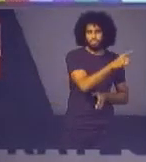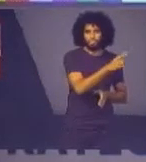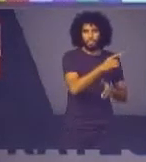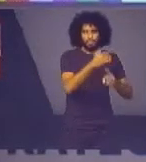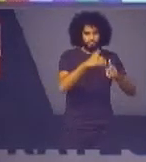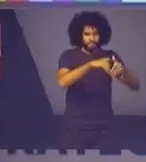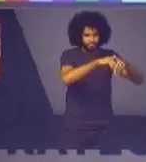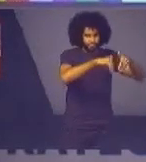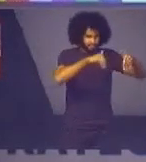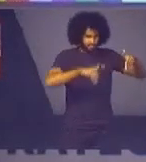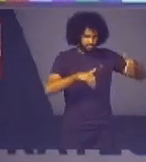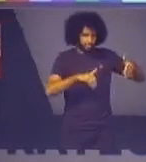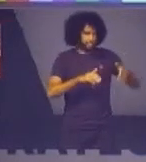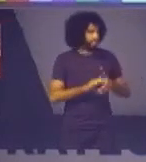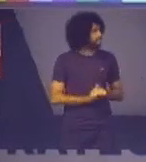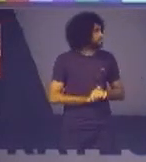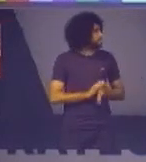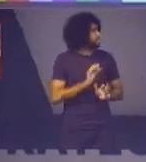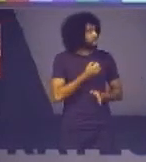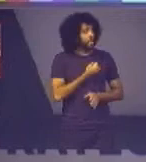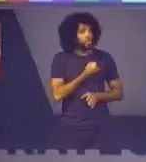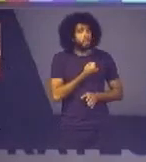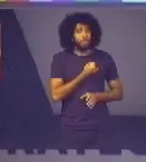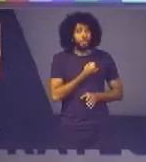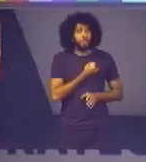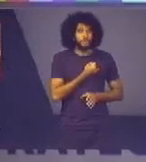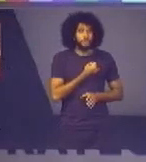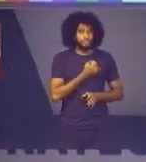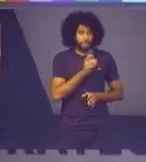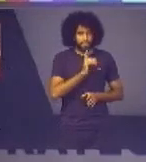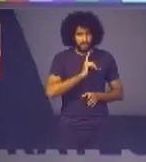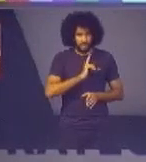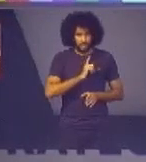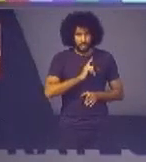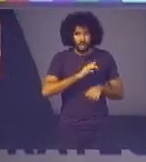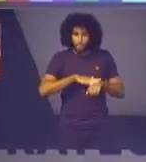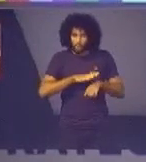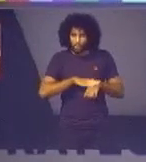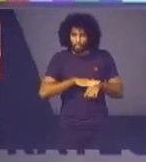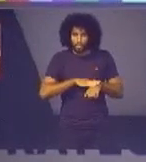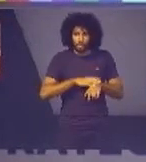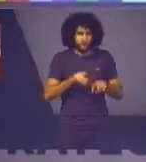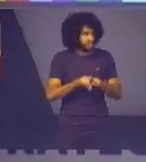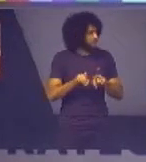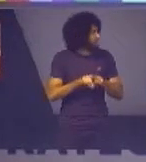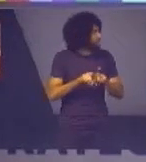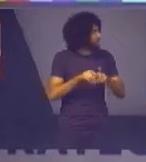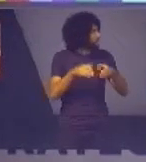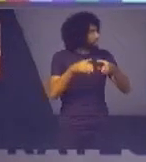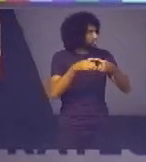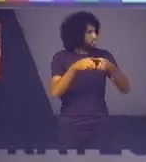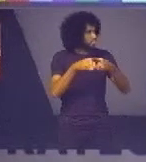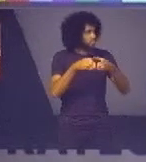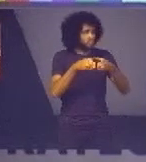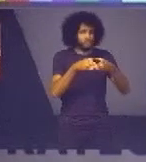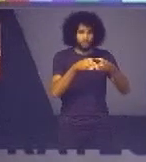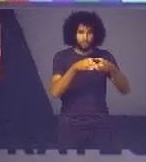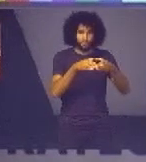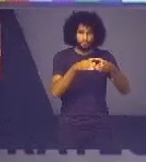levando em conta que eu tenho em horas e mais o núcleo de conciliação das varas de família